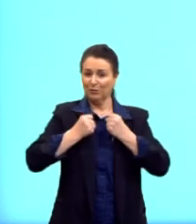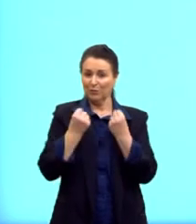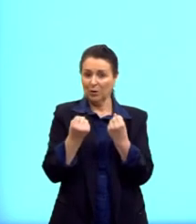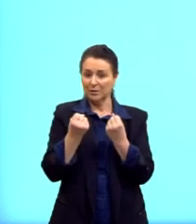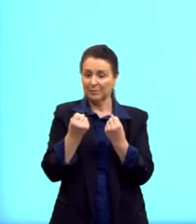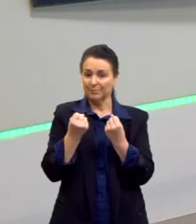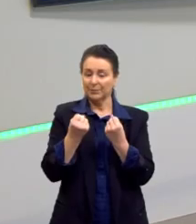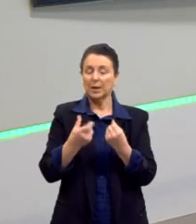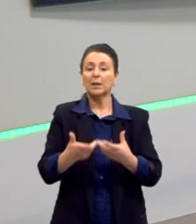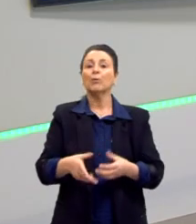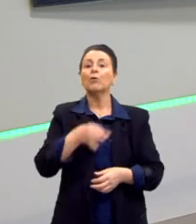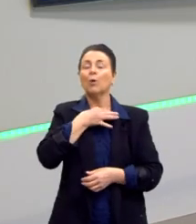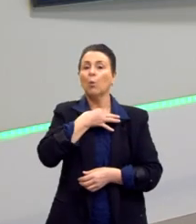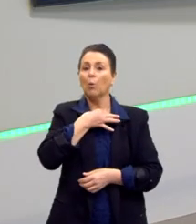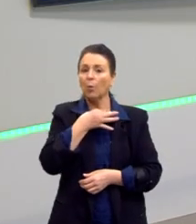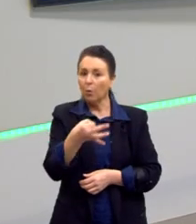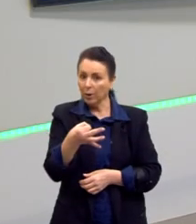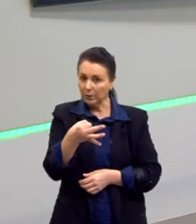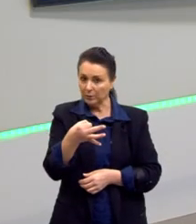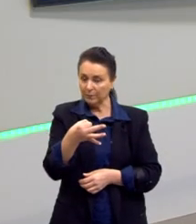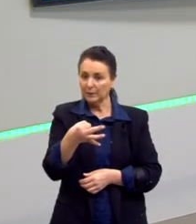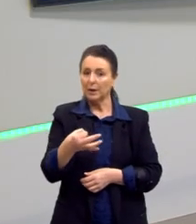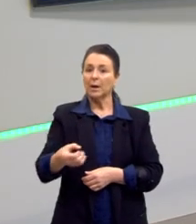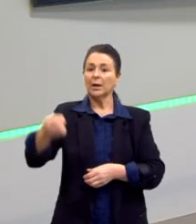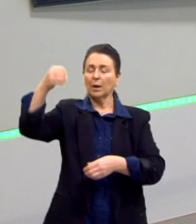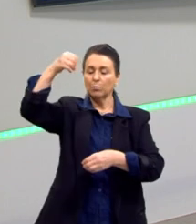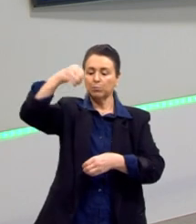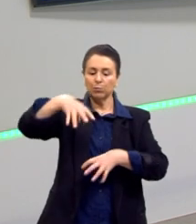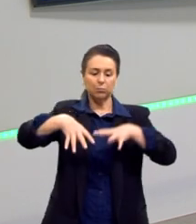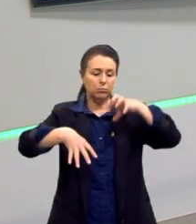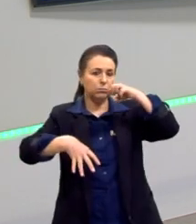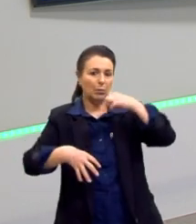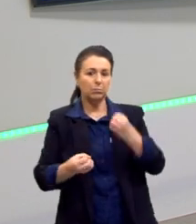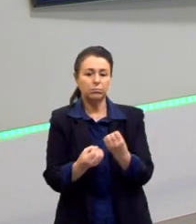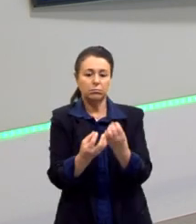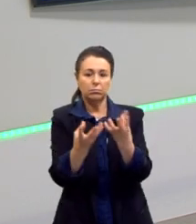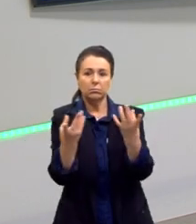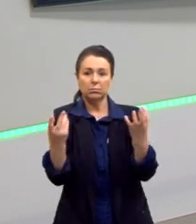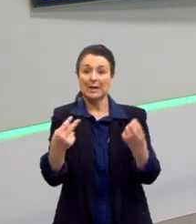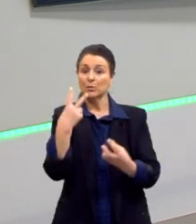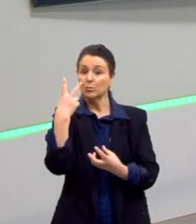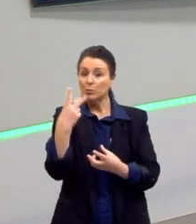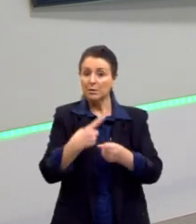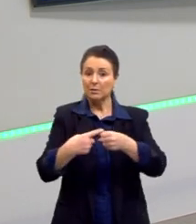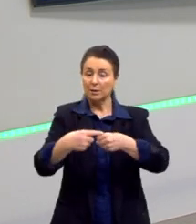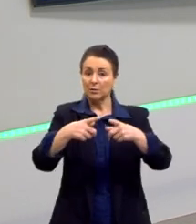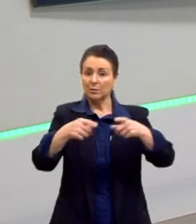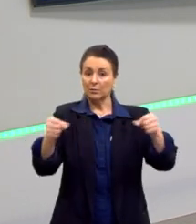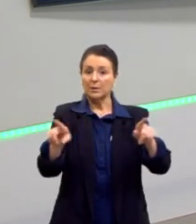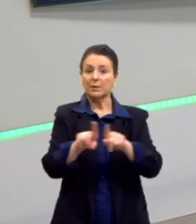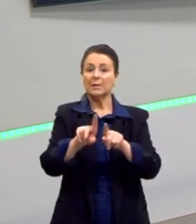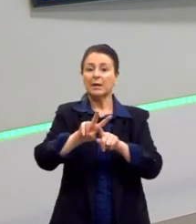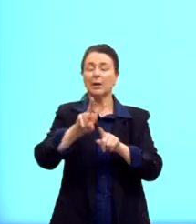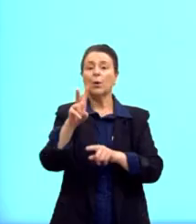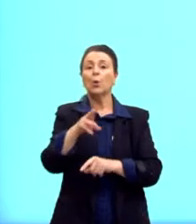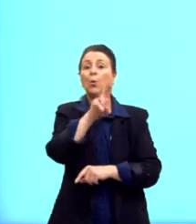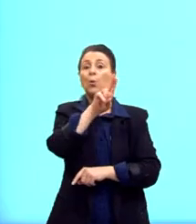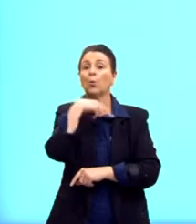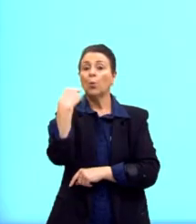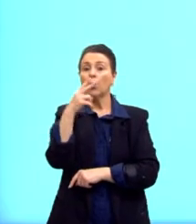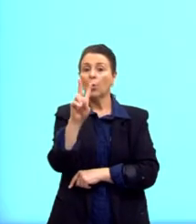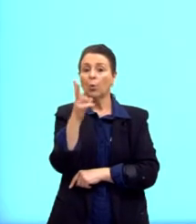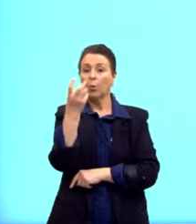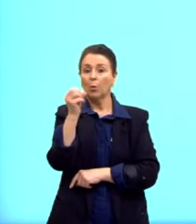esse crime que foi as bombas atômicas em Hiroshima e Nagasaki. E falar do Holocausto, que os nazistas,